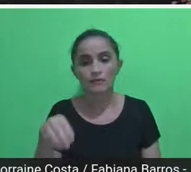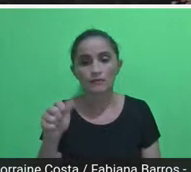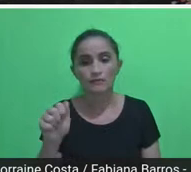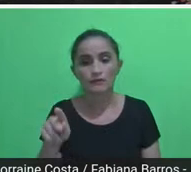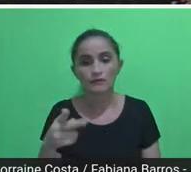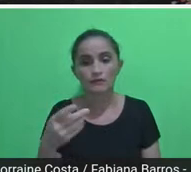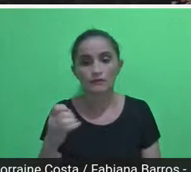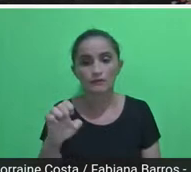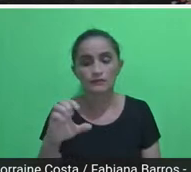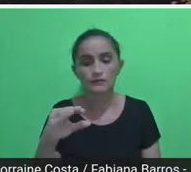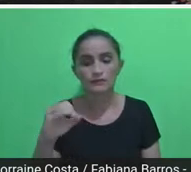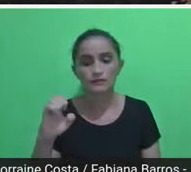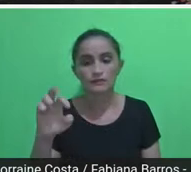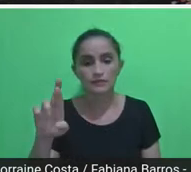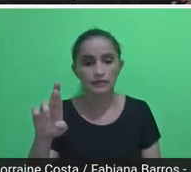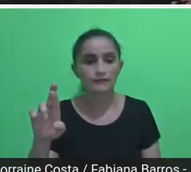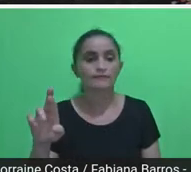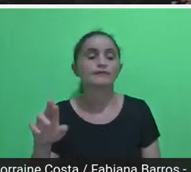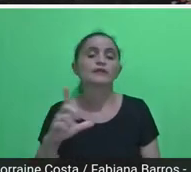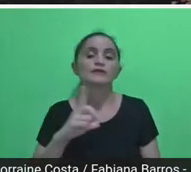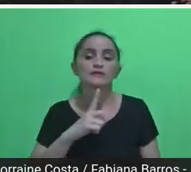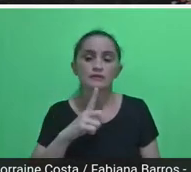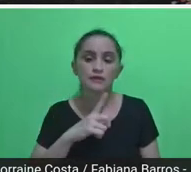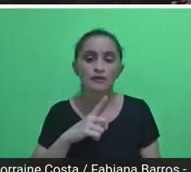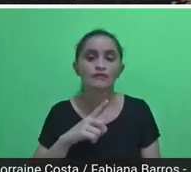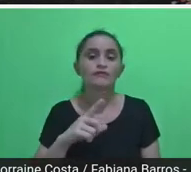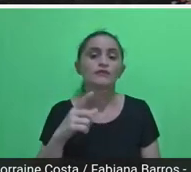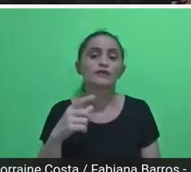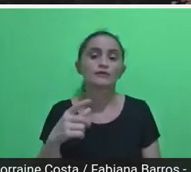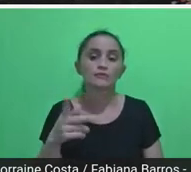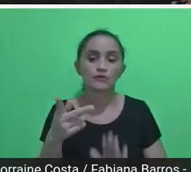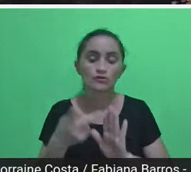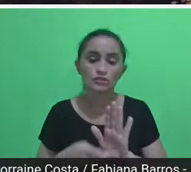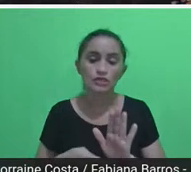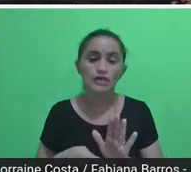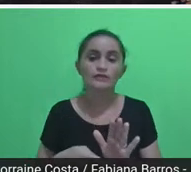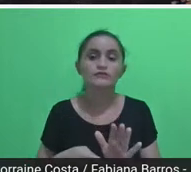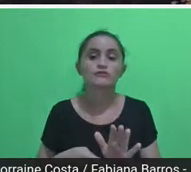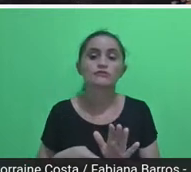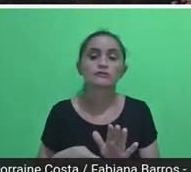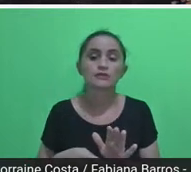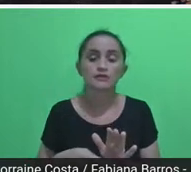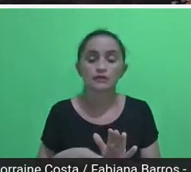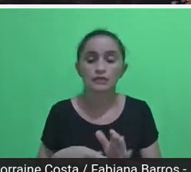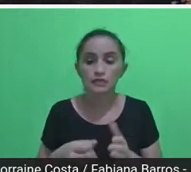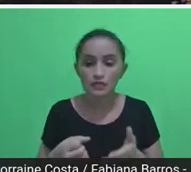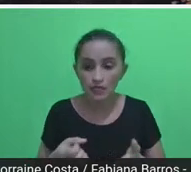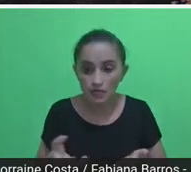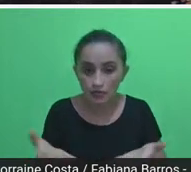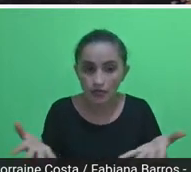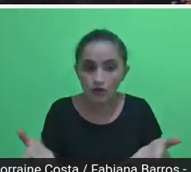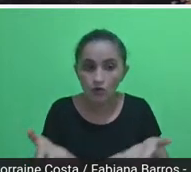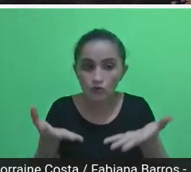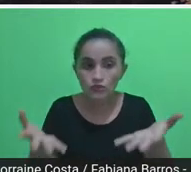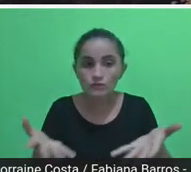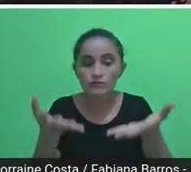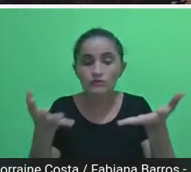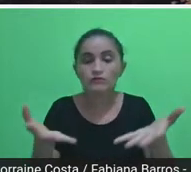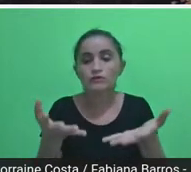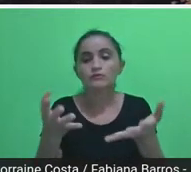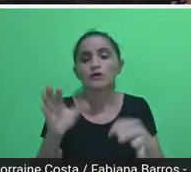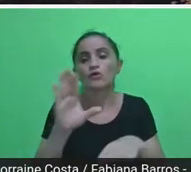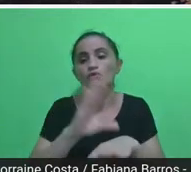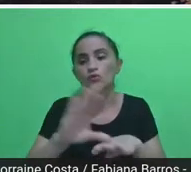né, com todo esse universo de contribuição da própria, do próprio curso de arquitetura, da própria Universidade